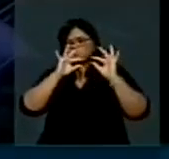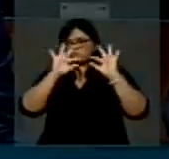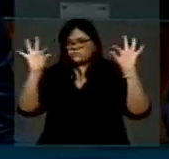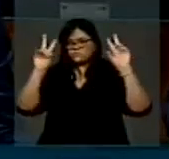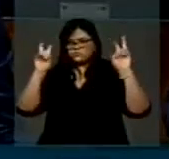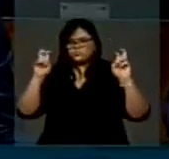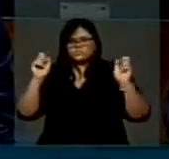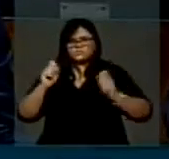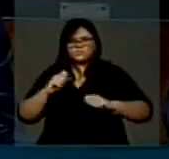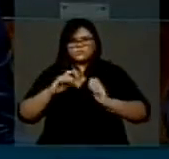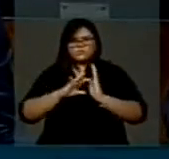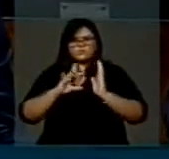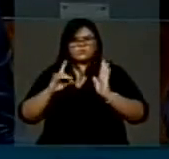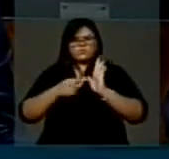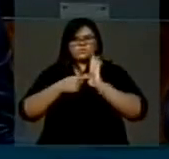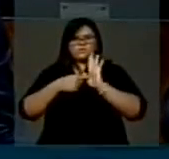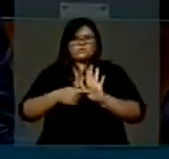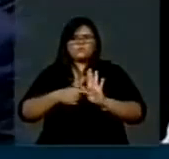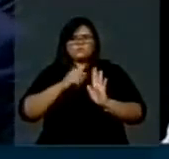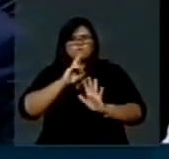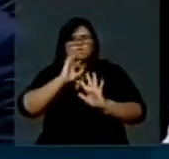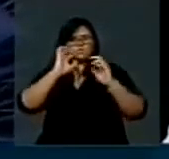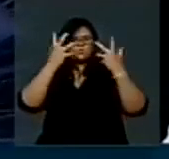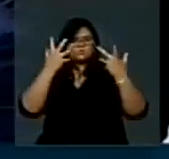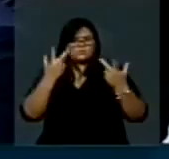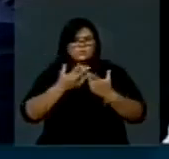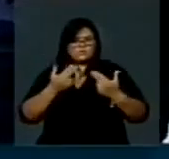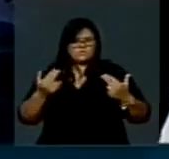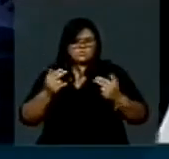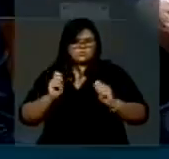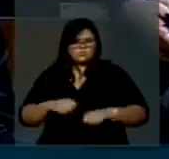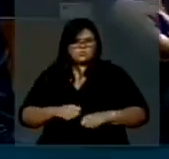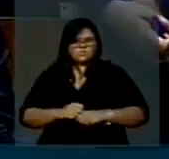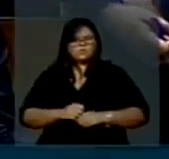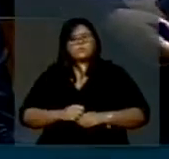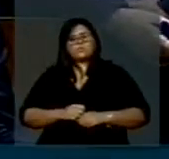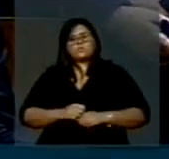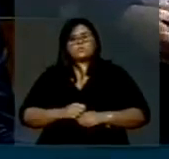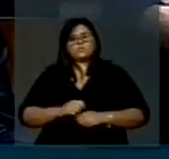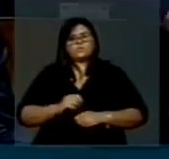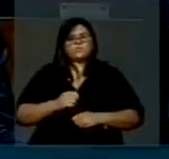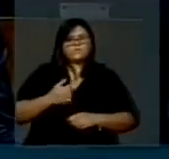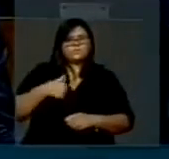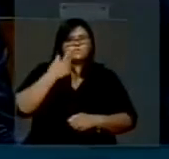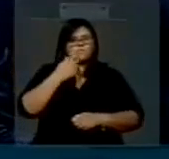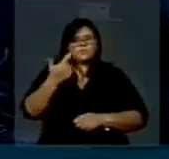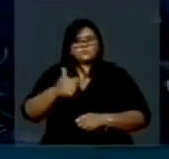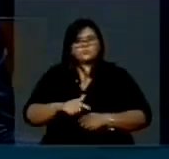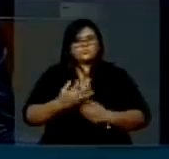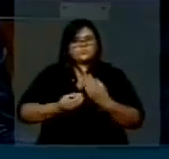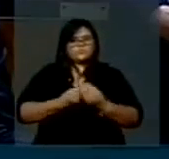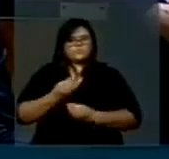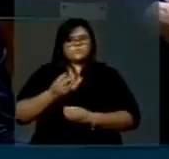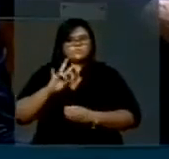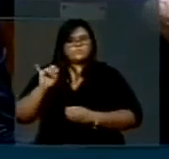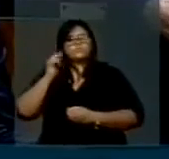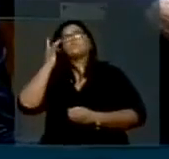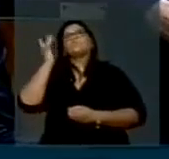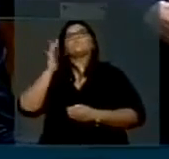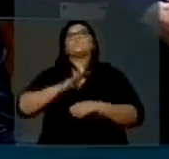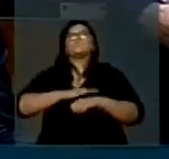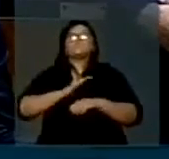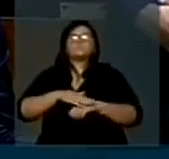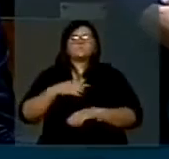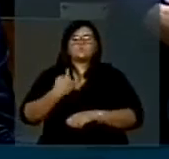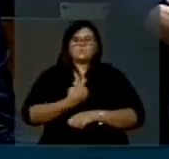destaques, aí as coisas ficam resolvidas. Como houve um entendimento na reunião de líderes, eu coloco aqui de novo, para facilitar uma proposta,